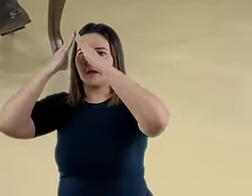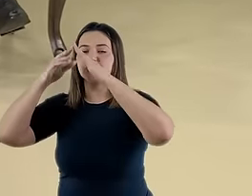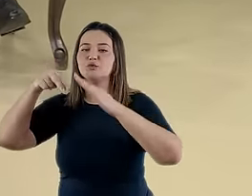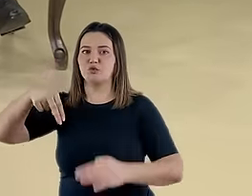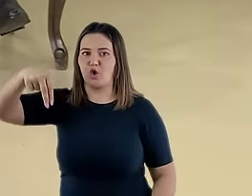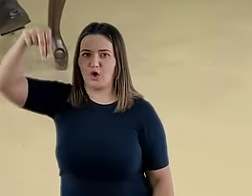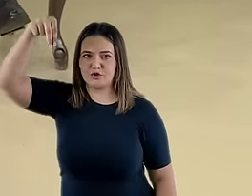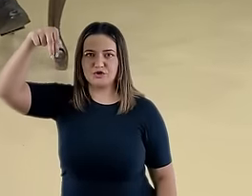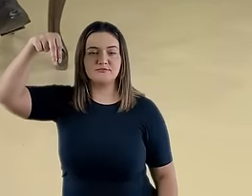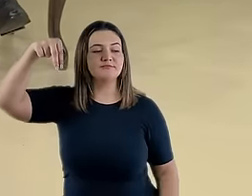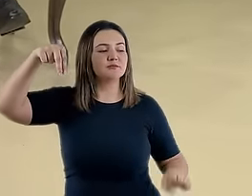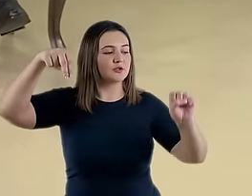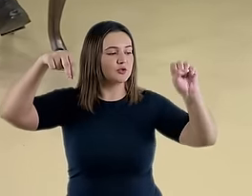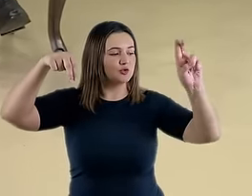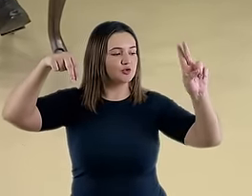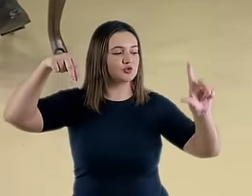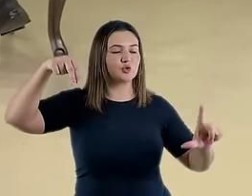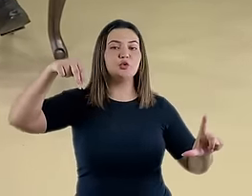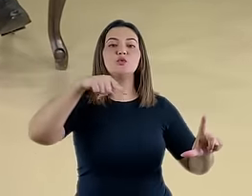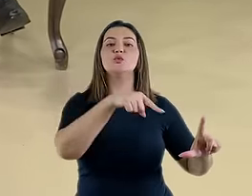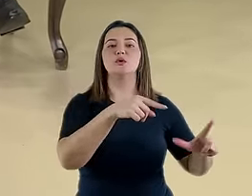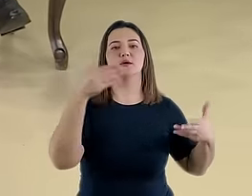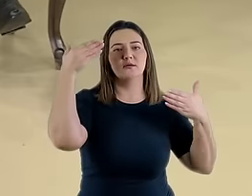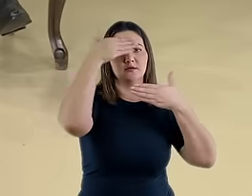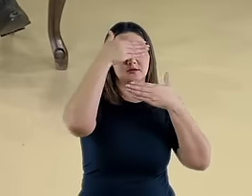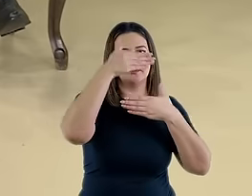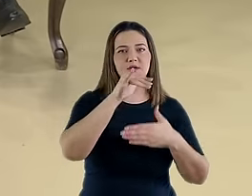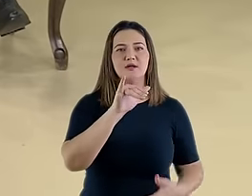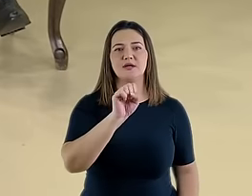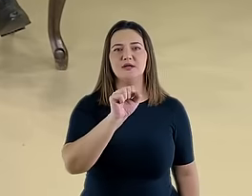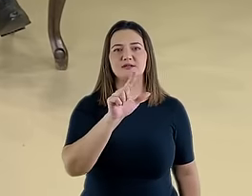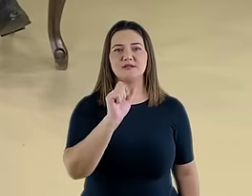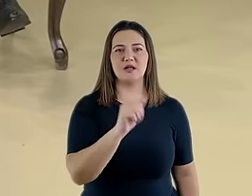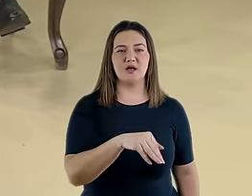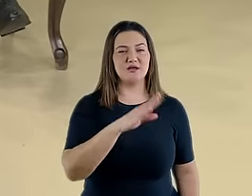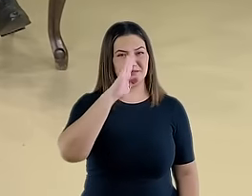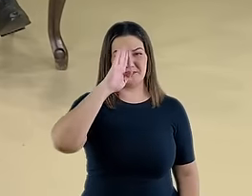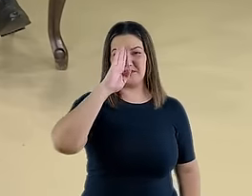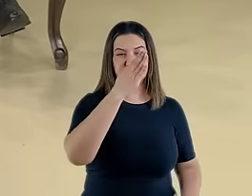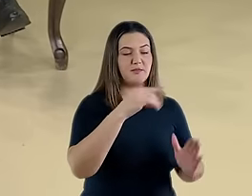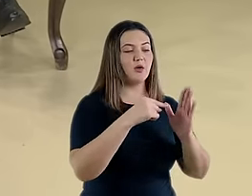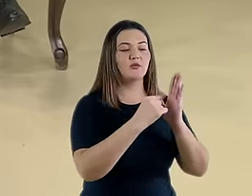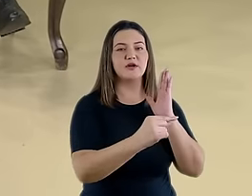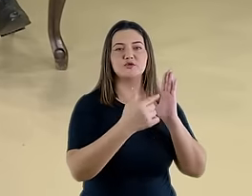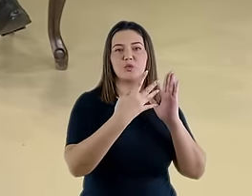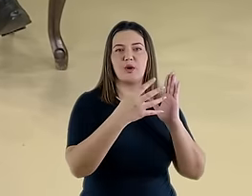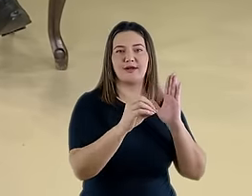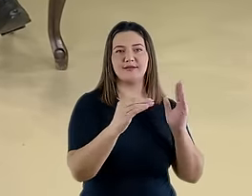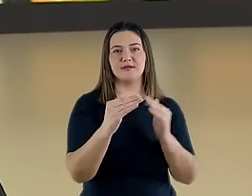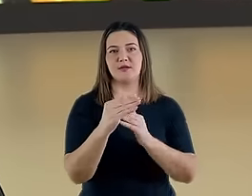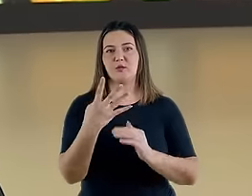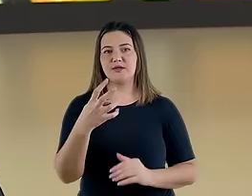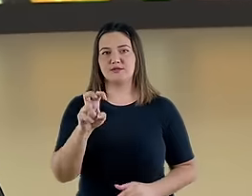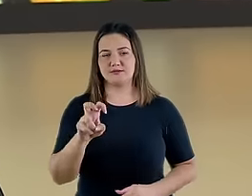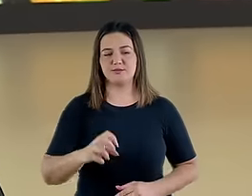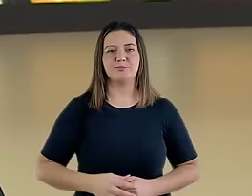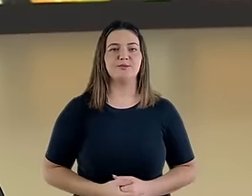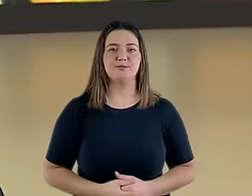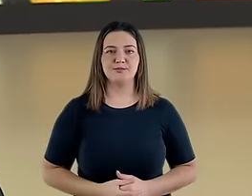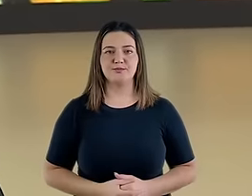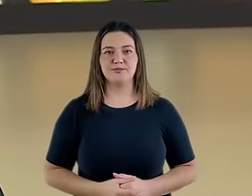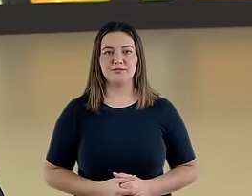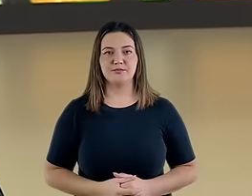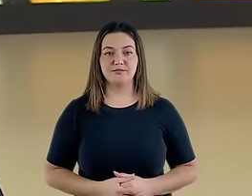rei do sul como sendo o islã, especialmente nos versos 40 a 45. Enquanto a posição